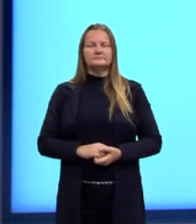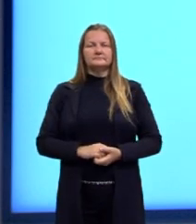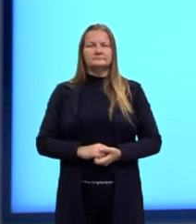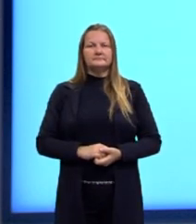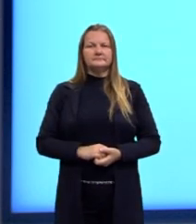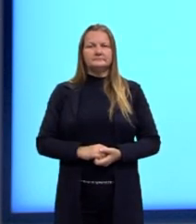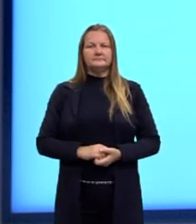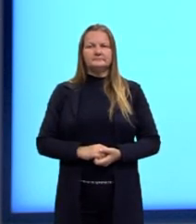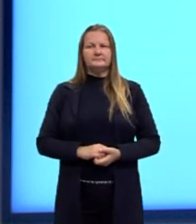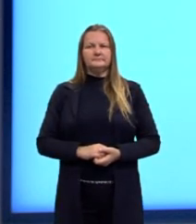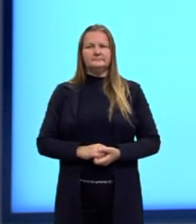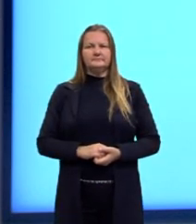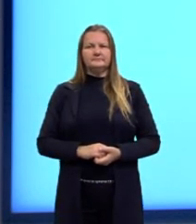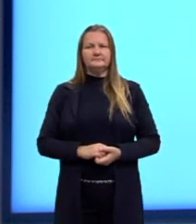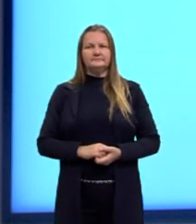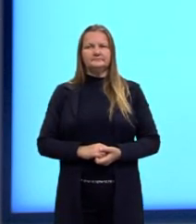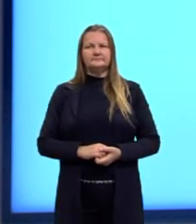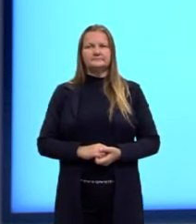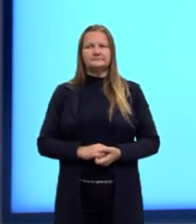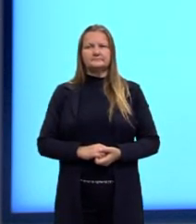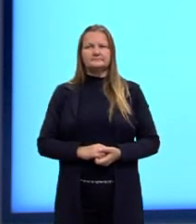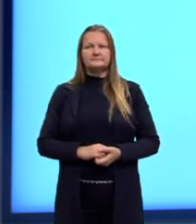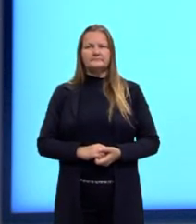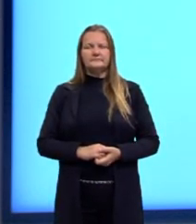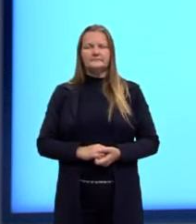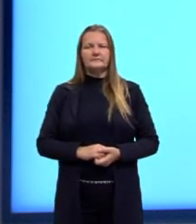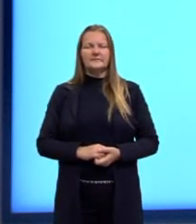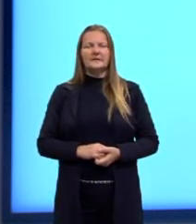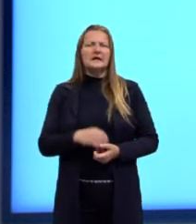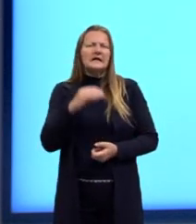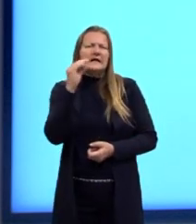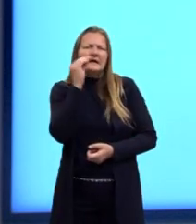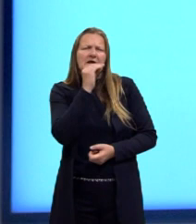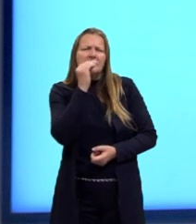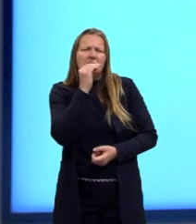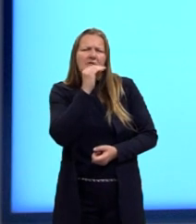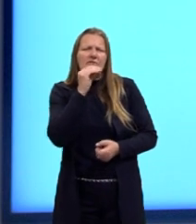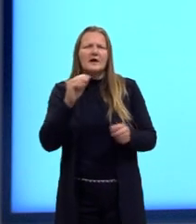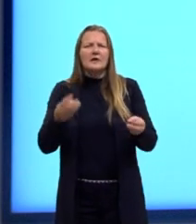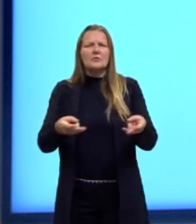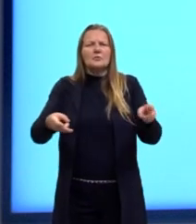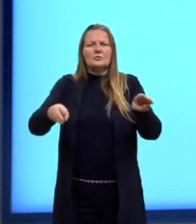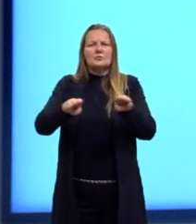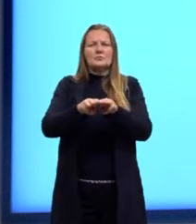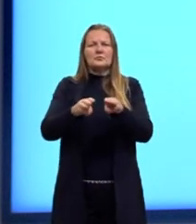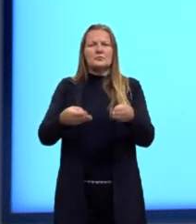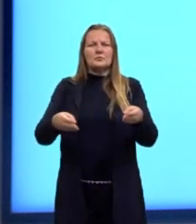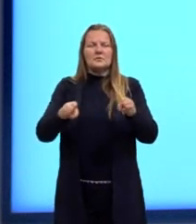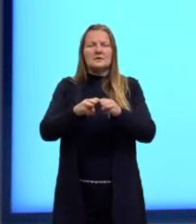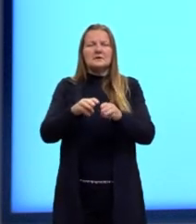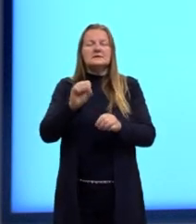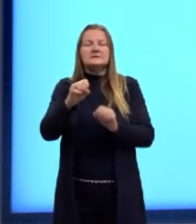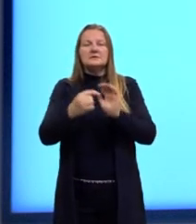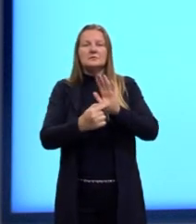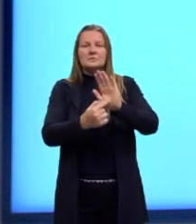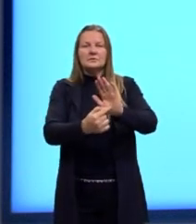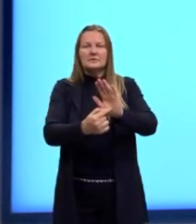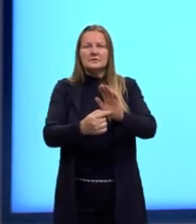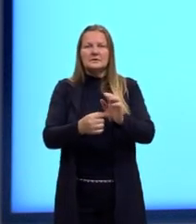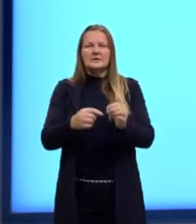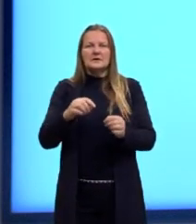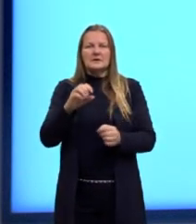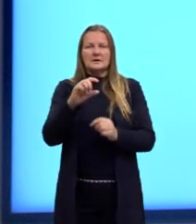Então, a gente fala, né? Que esse aqui é um ferro fracamente magnetizado. Por exemplo, quando eu encostei, né? Os